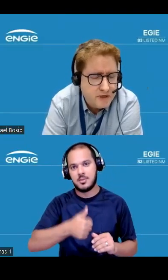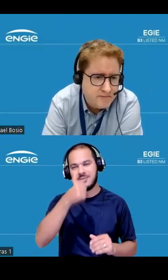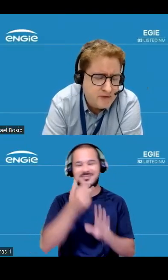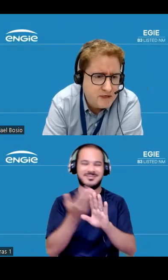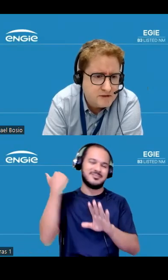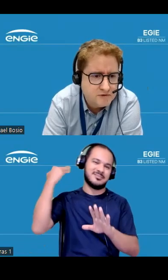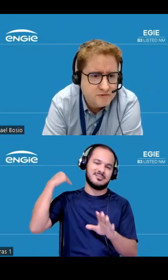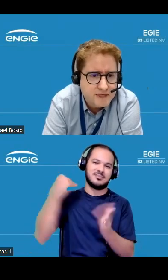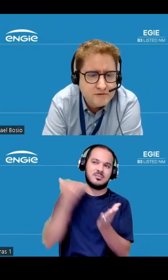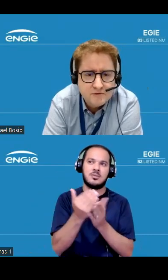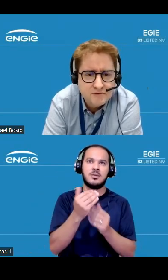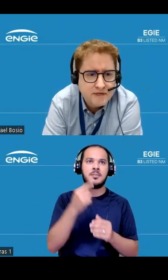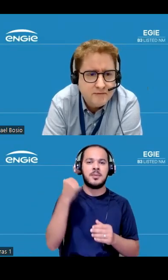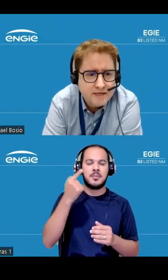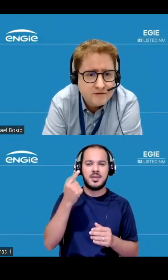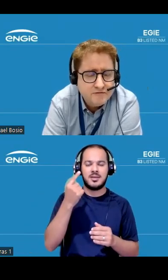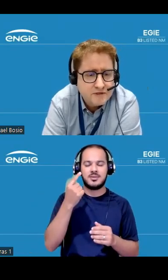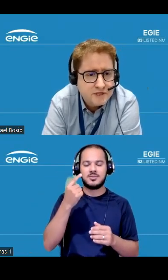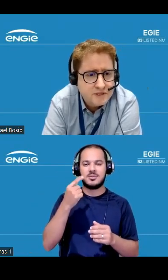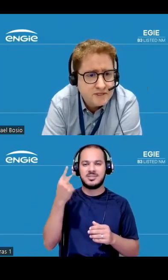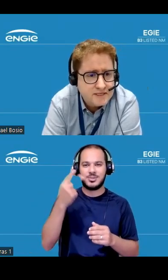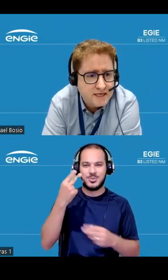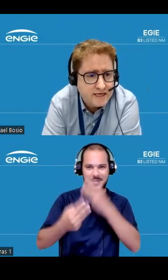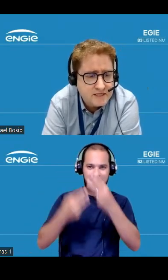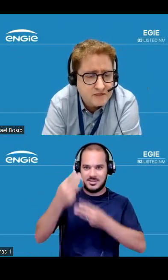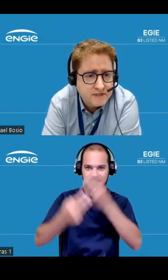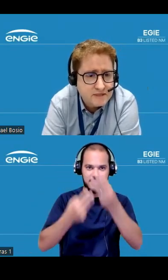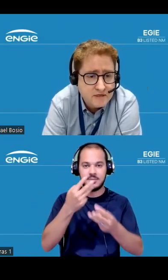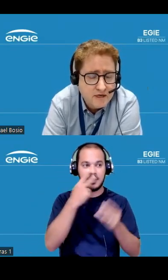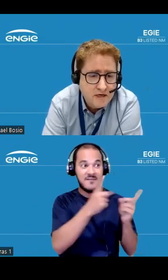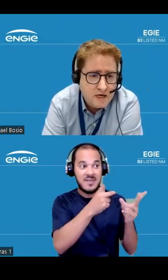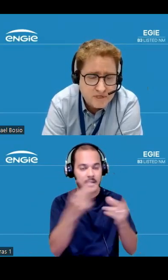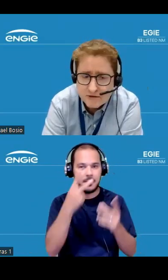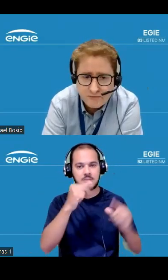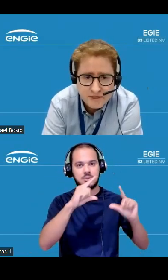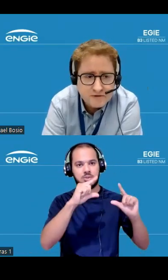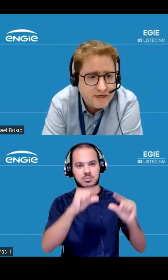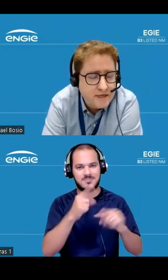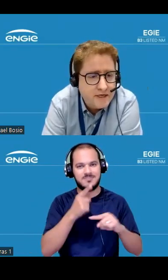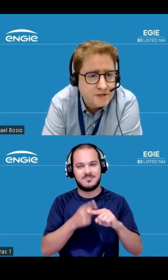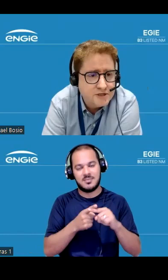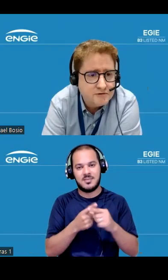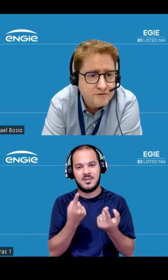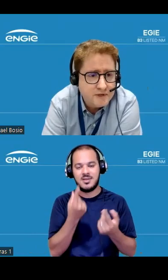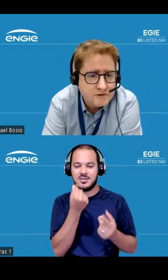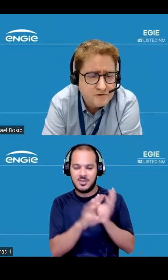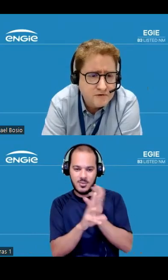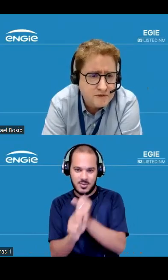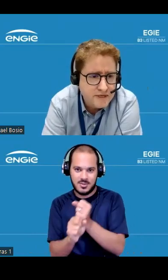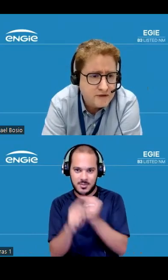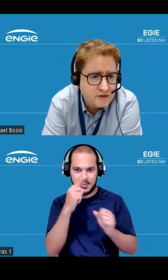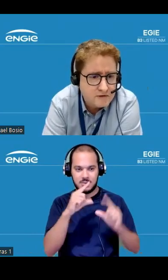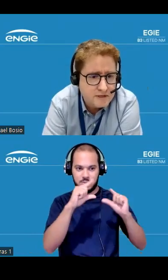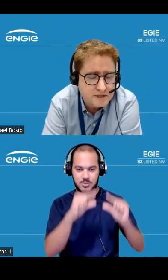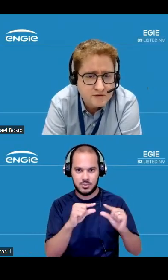primeiro e segundo mês do segundo trimestre fez com que a gente desacelerasse as vendas apesar do preço ter reagido no final do segundo tri agora no